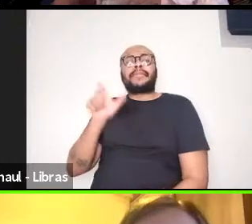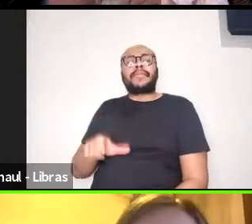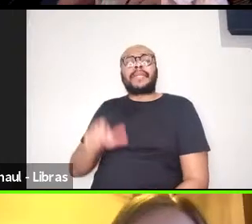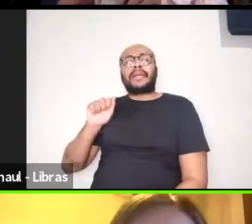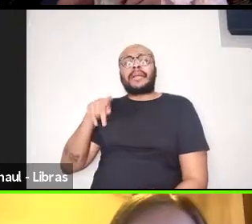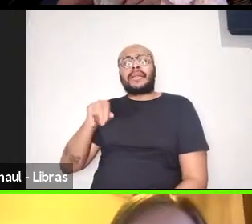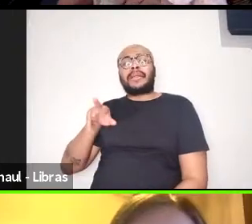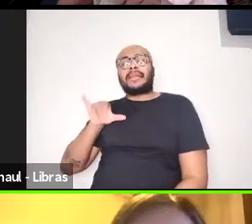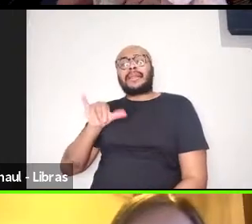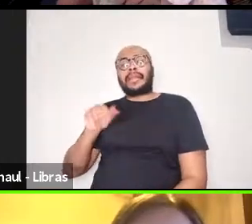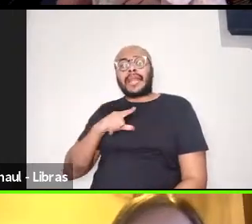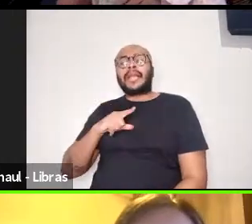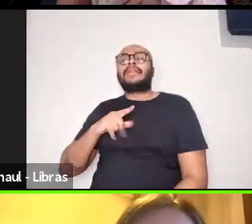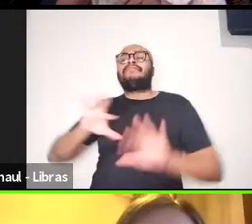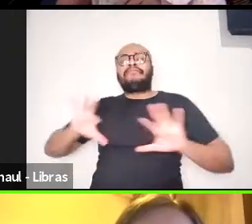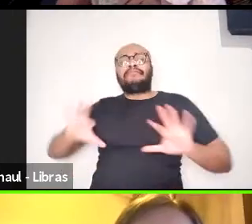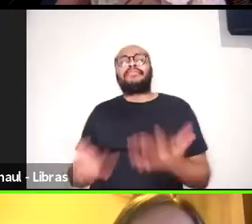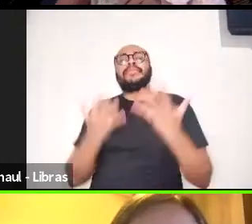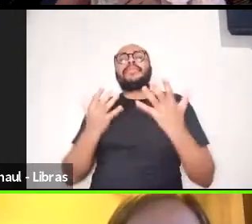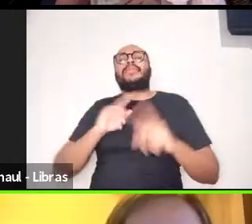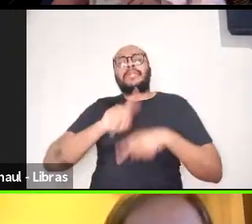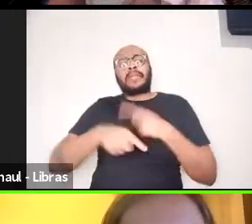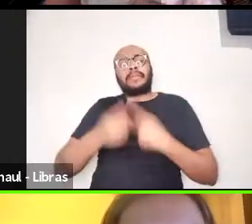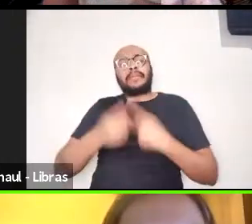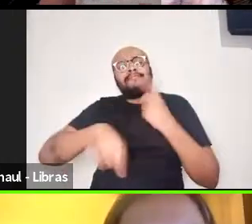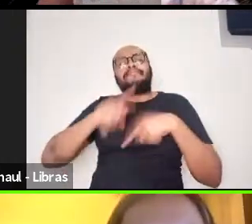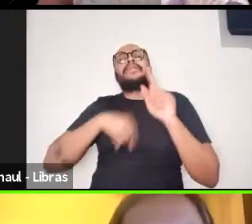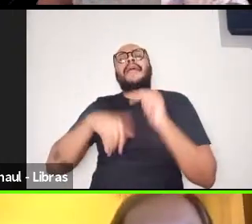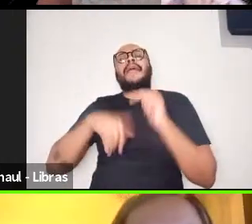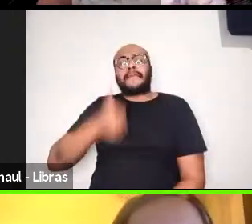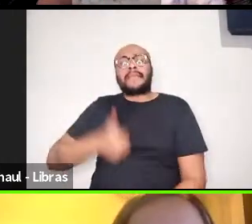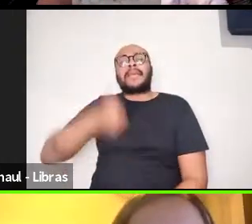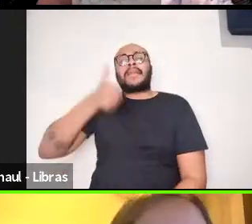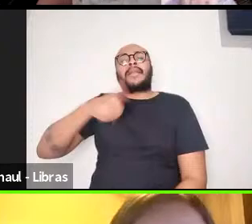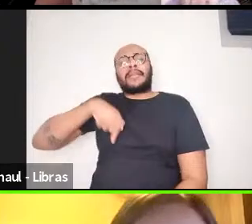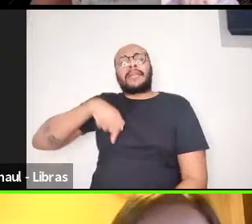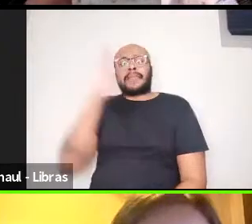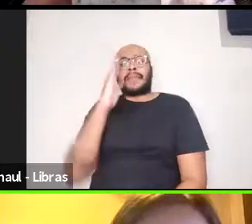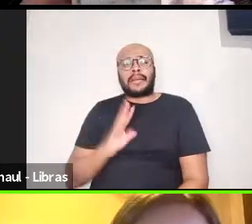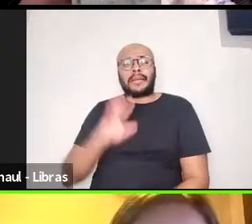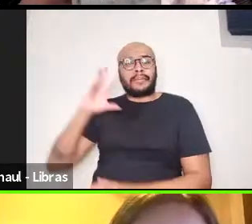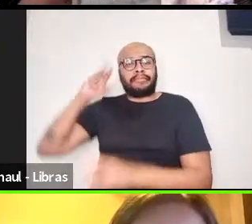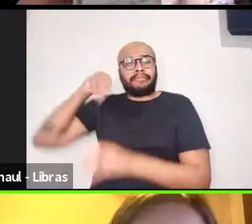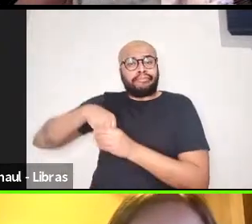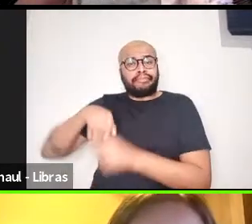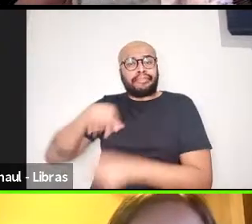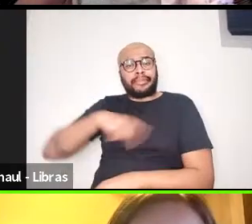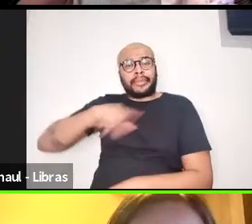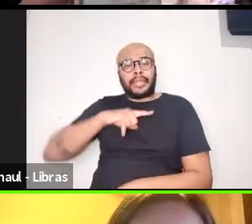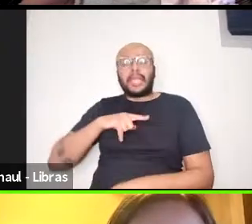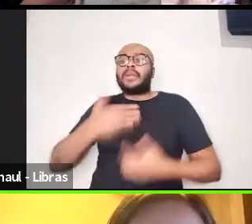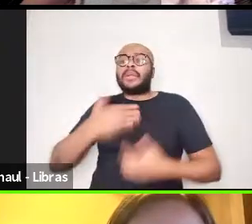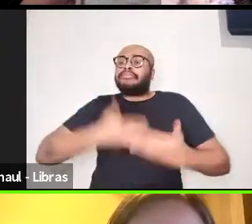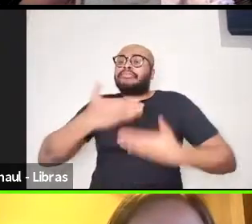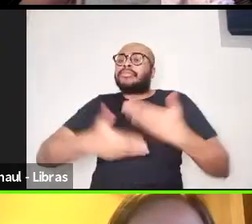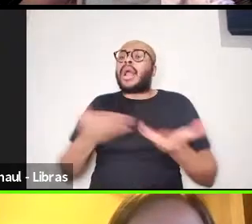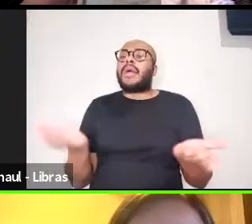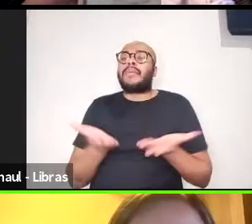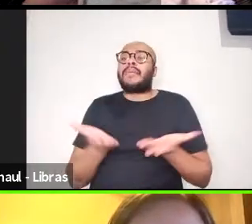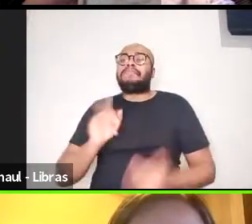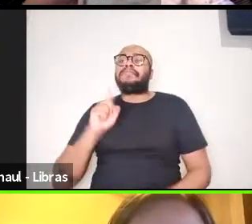procurado potencializar a Education Review dentro do Brasil, e, então, acho que as iniciativas que essa nova